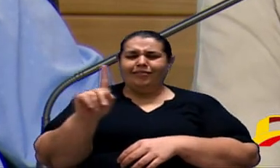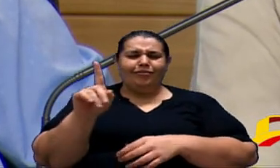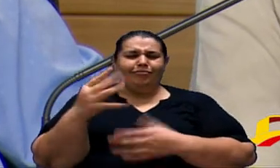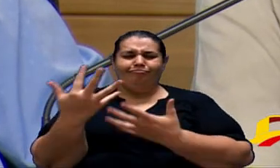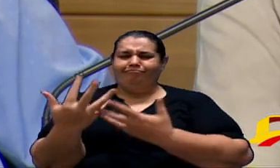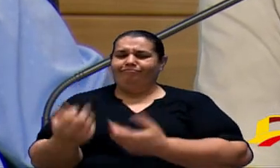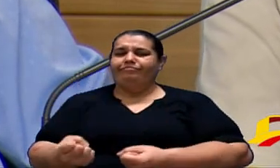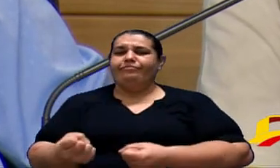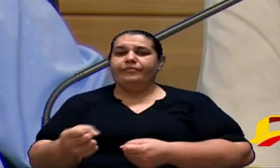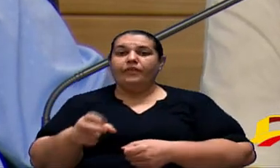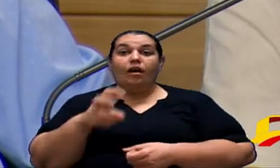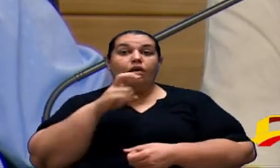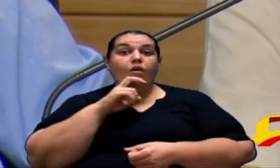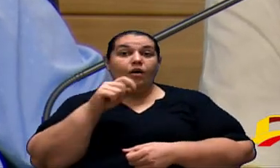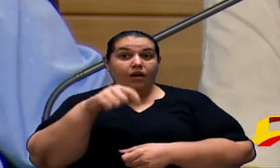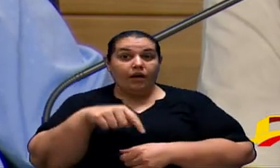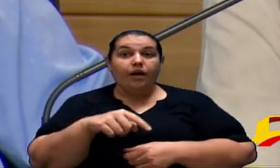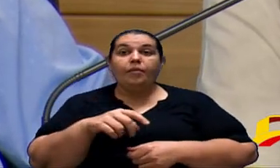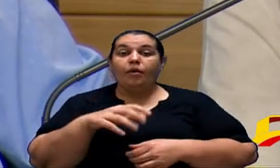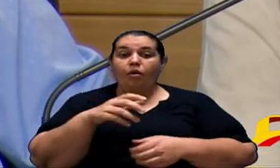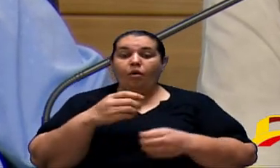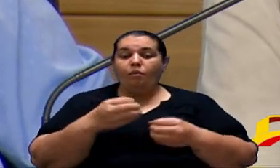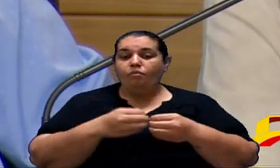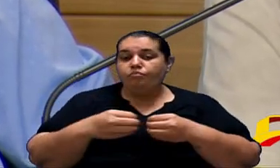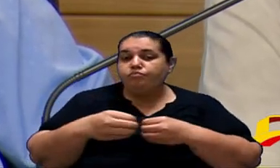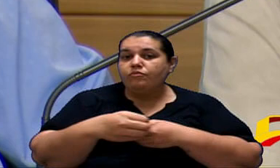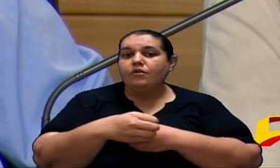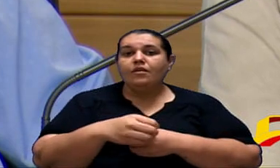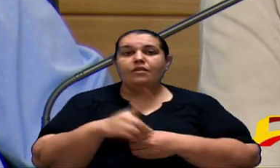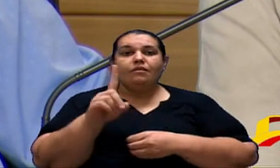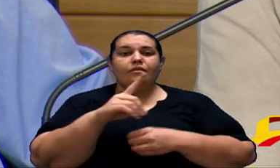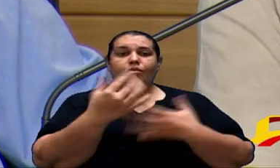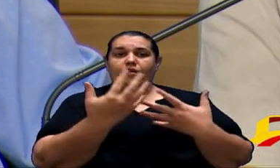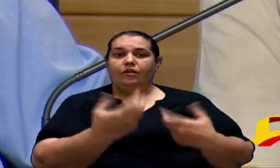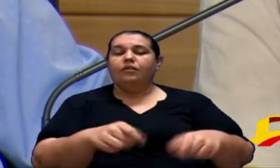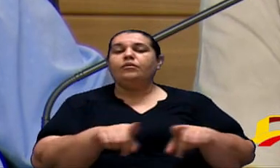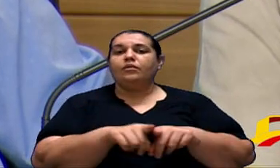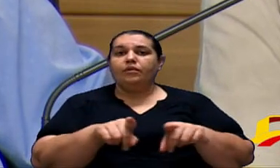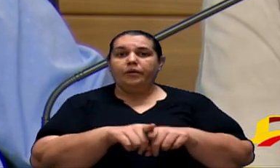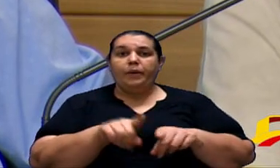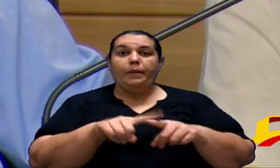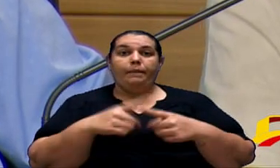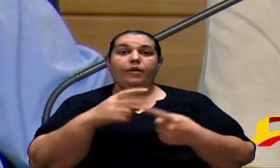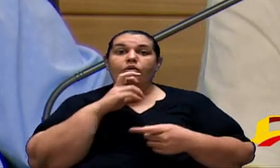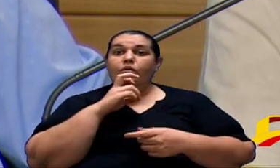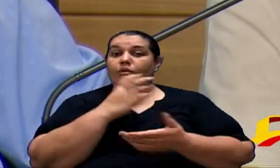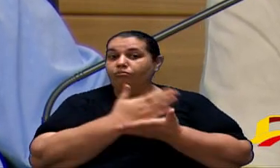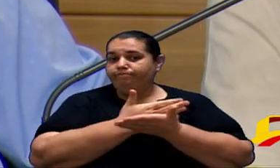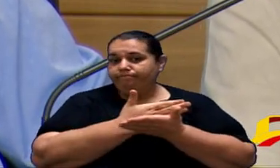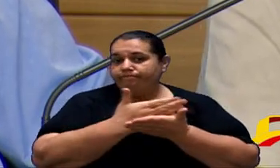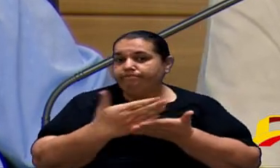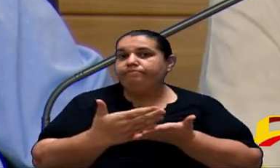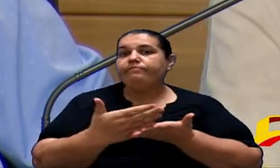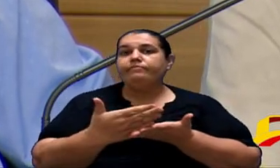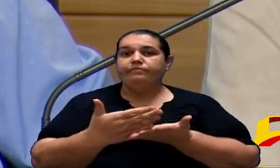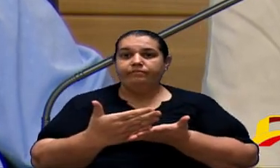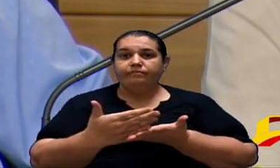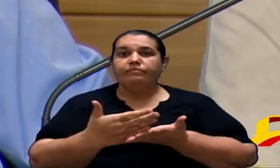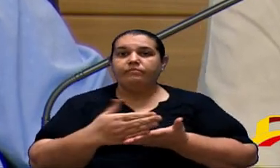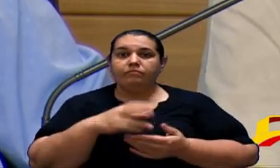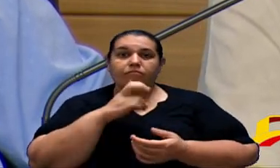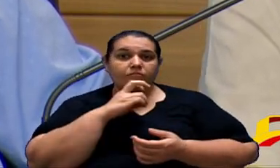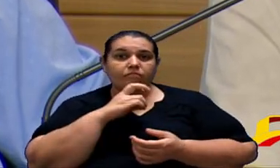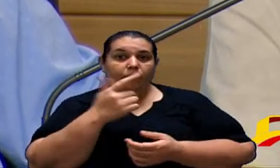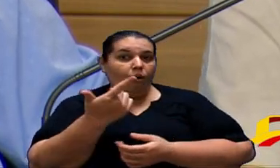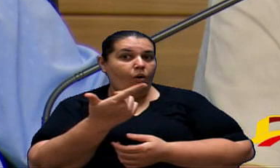comentarem se manifestar entendeu mas que Sorocaba começa da iniciativa e diz o seguinte Sorocaba não vai